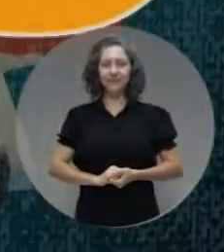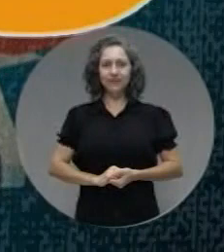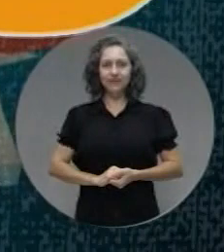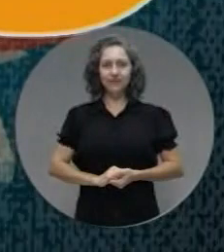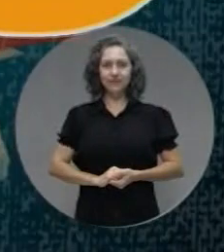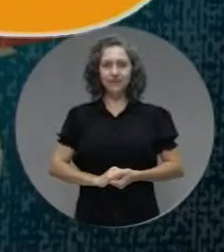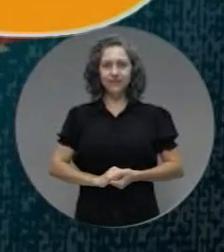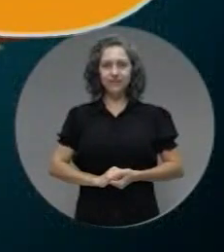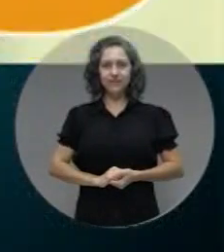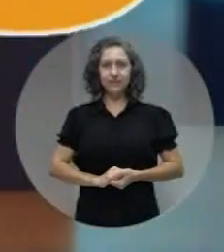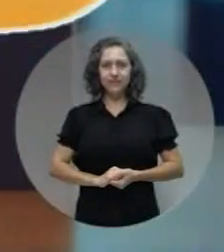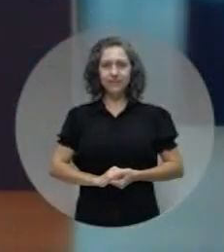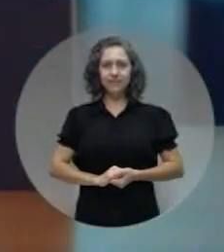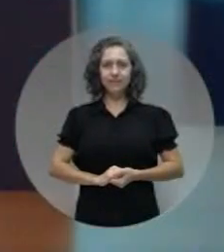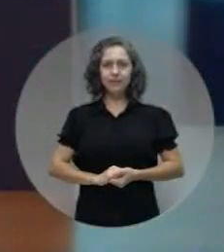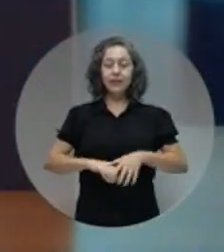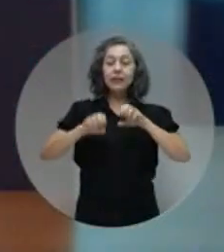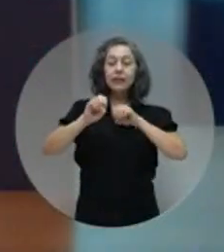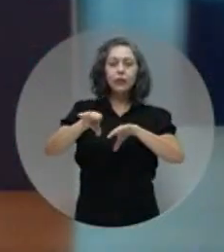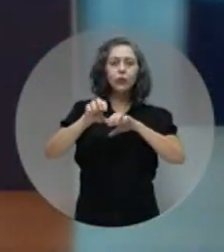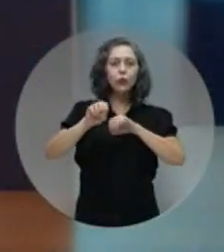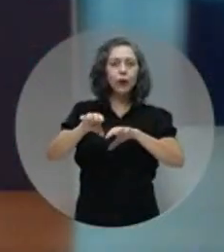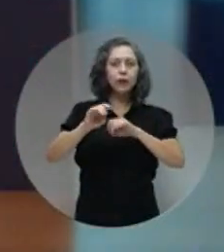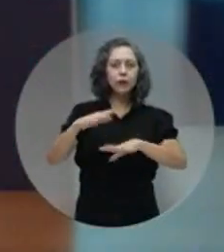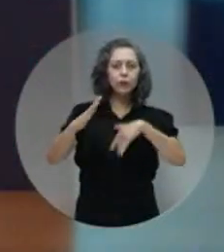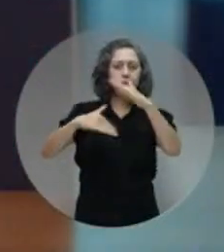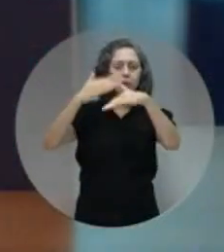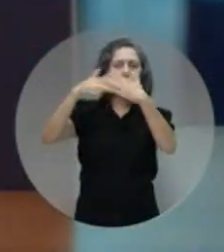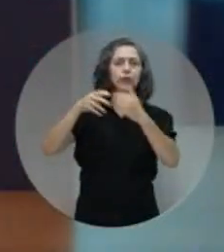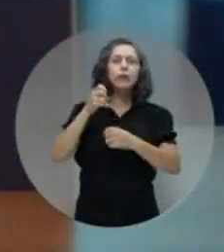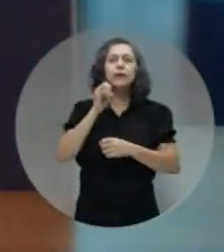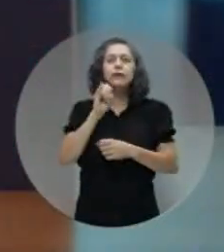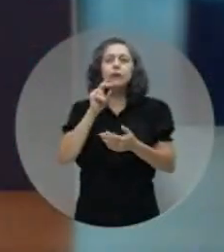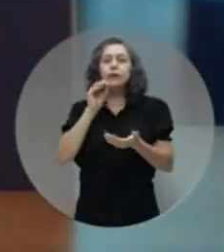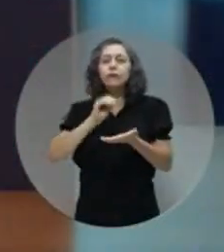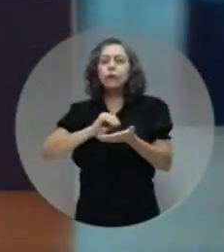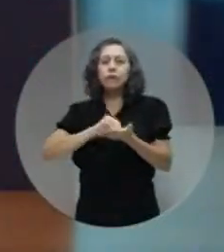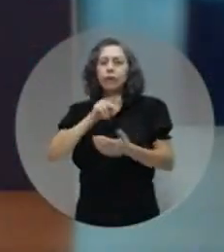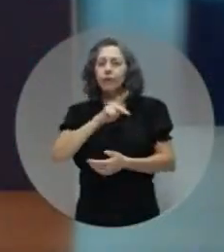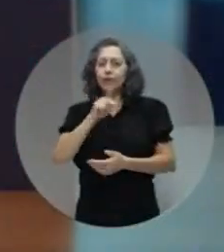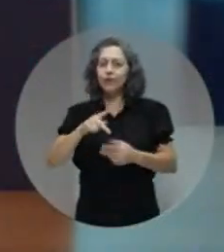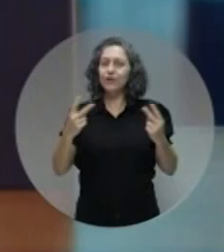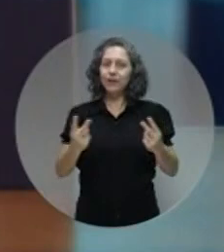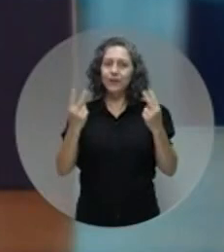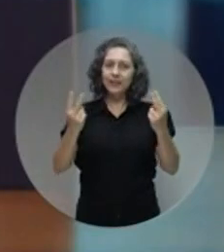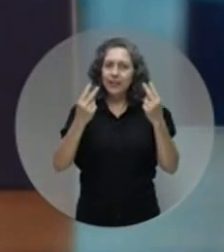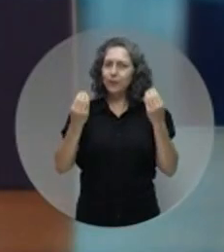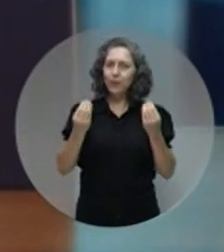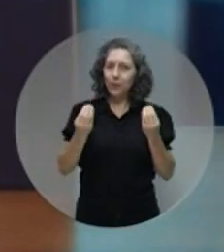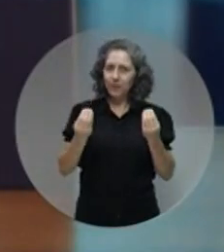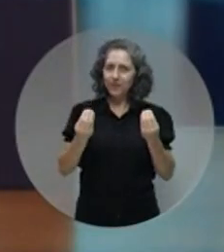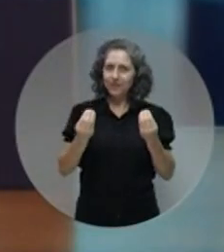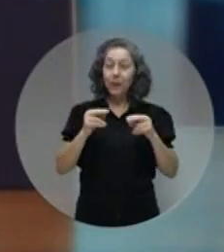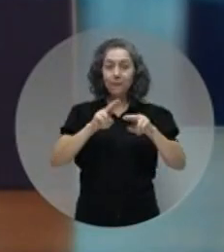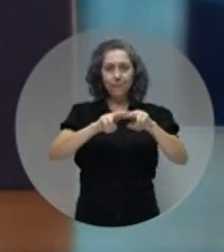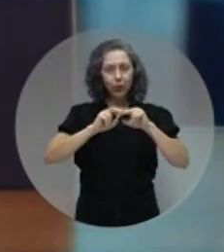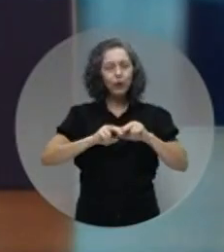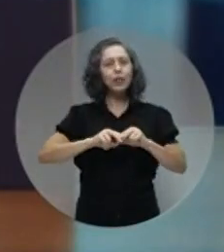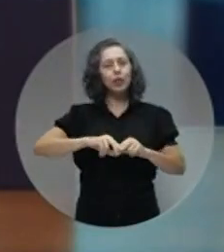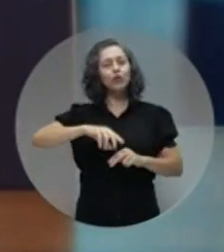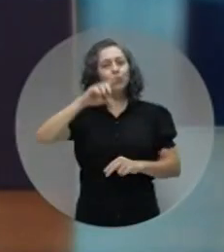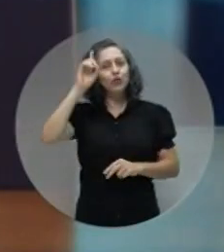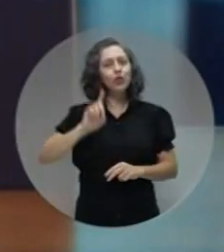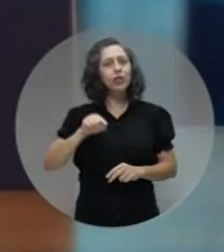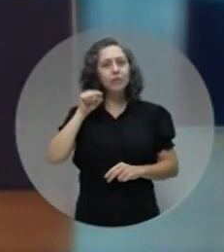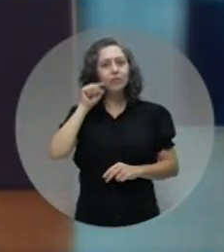A educação não vai para frente, sem professoras e professores valorizados. Colocamos os direitos